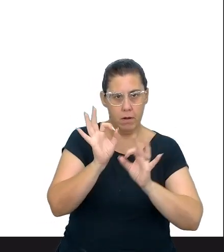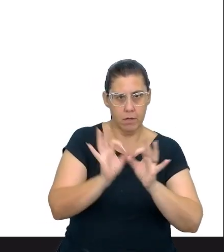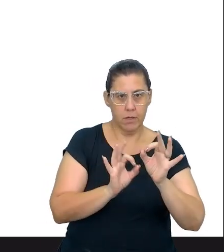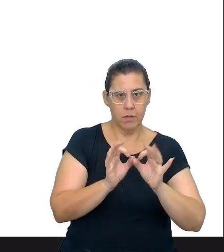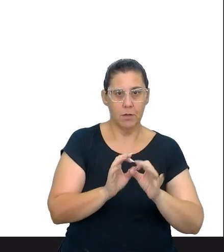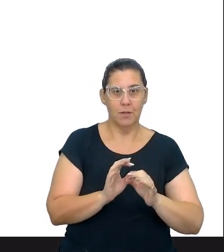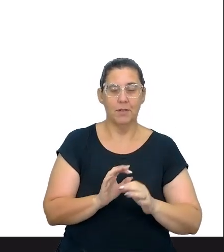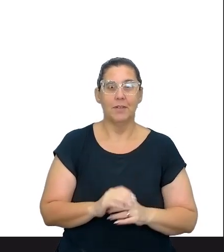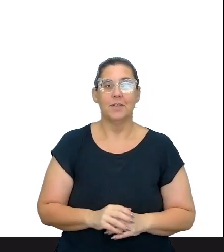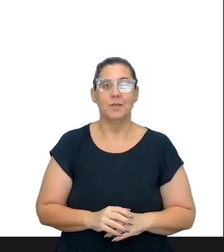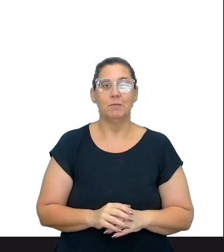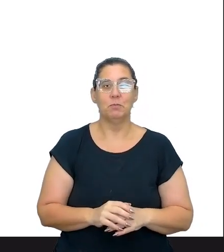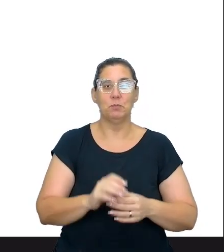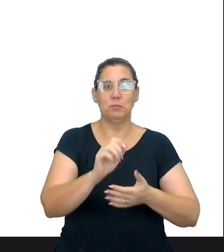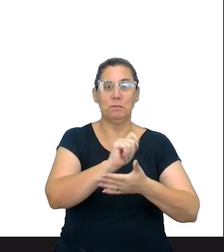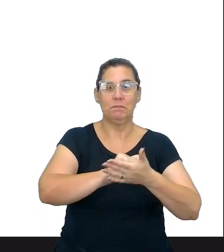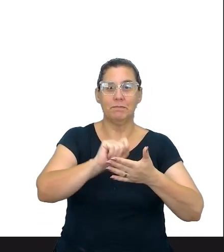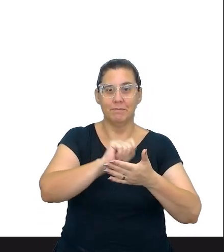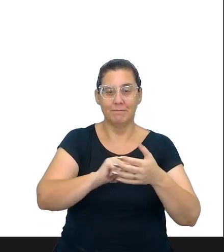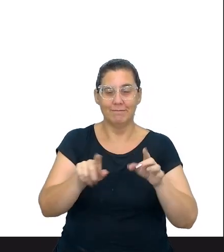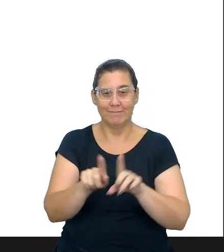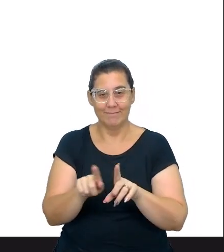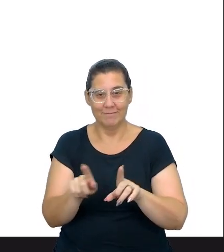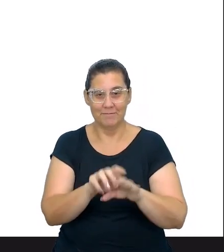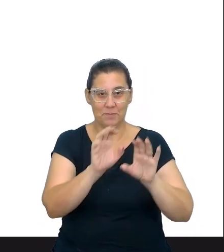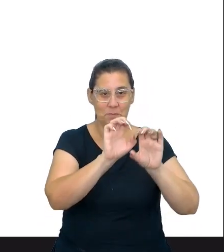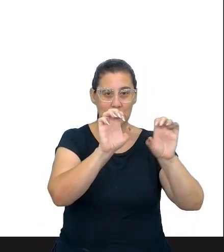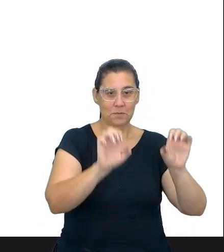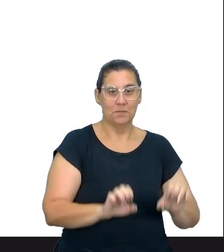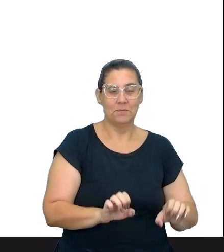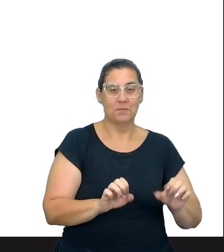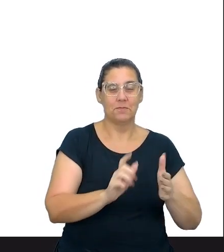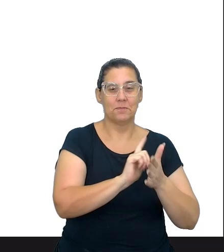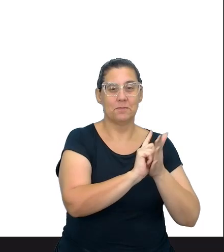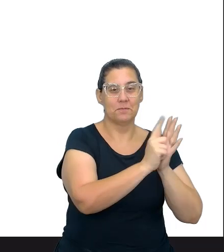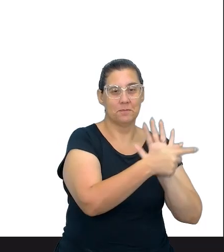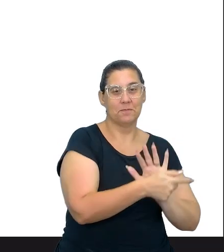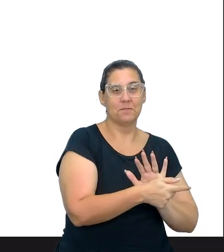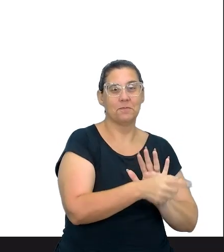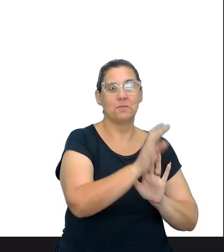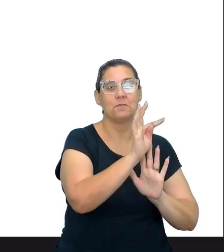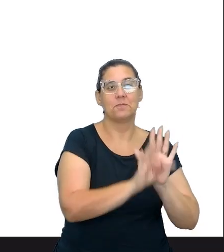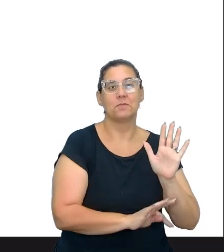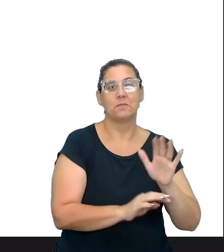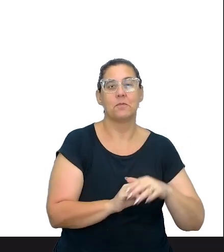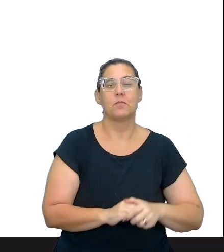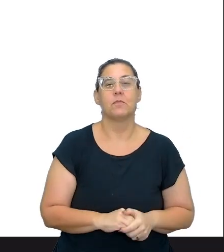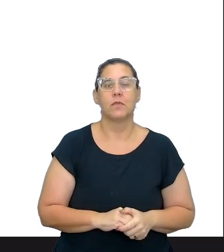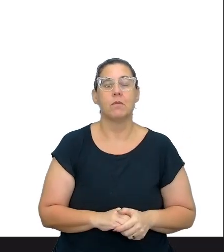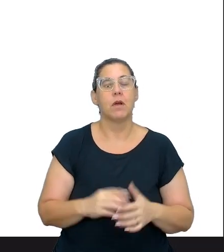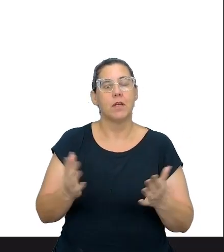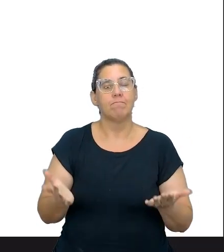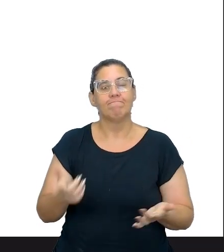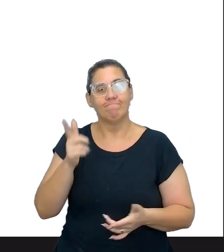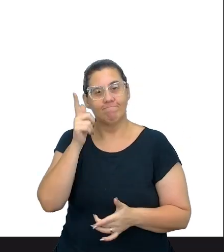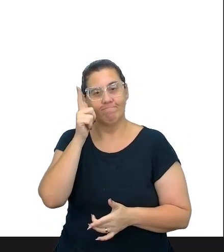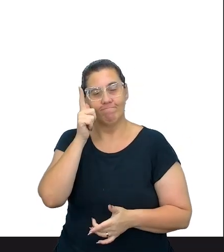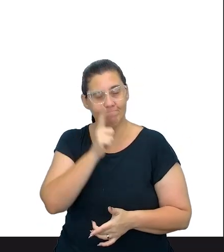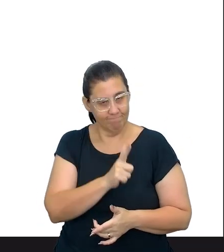escrita, pensar também na estruturação daquele gênero textual, né? Para que ele consiga